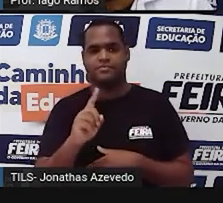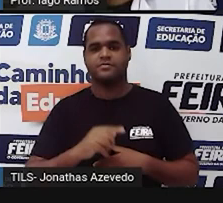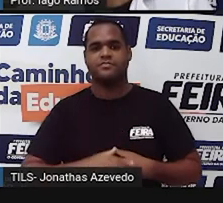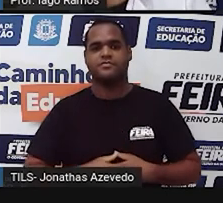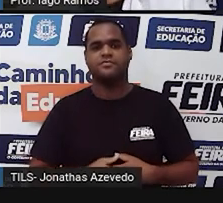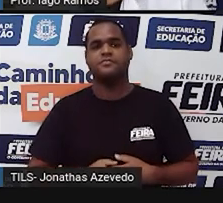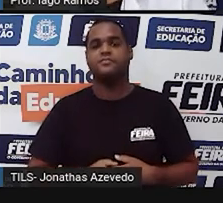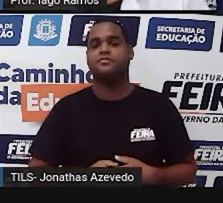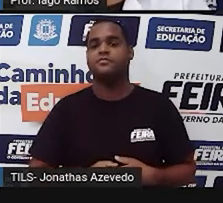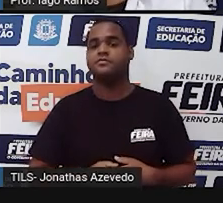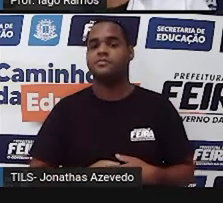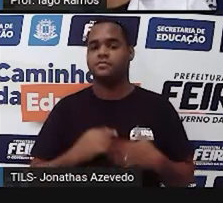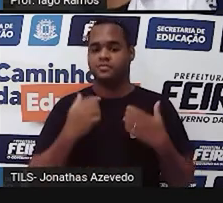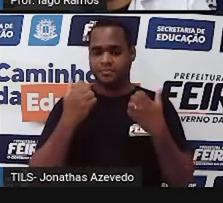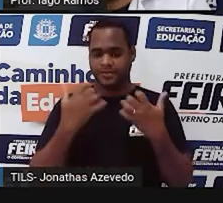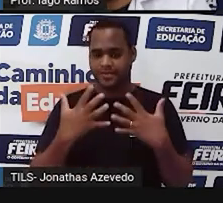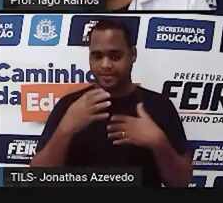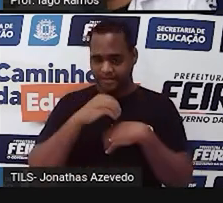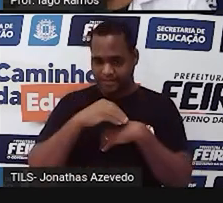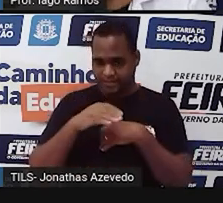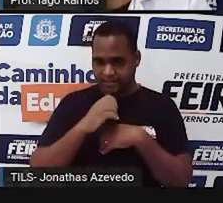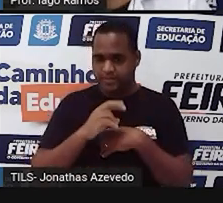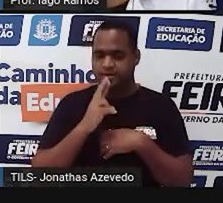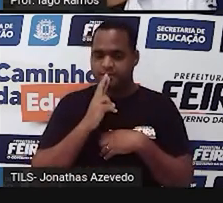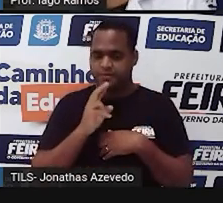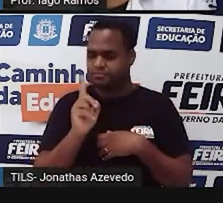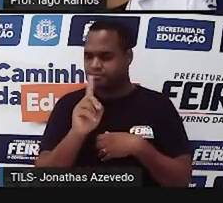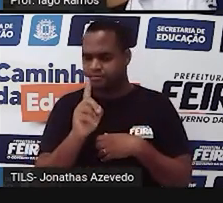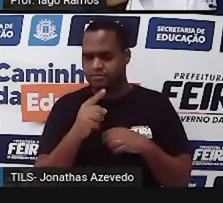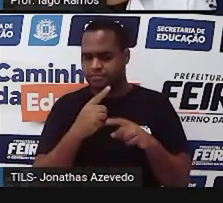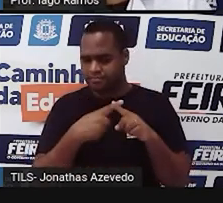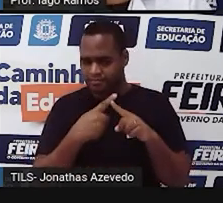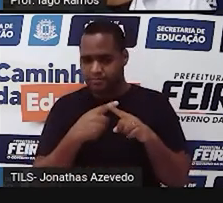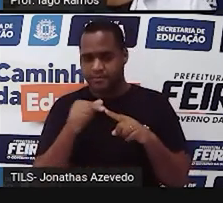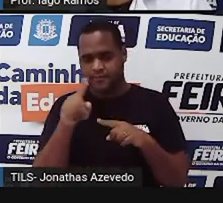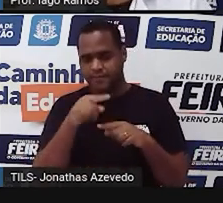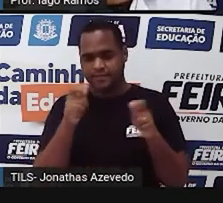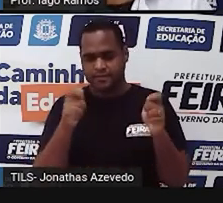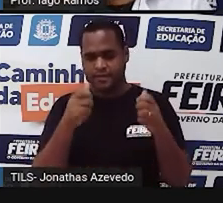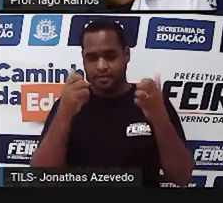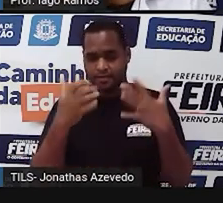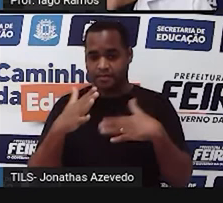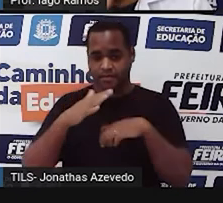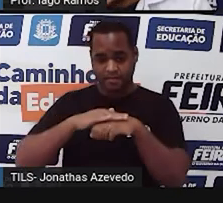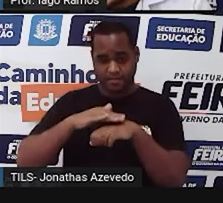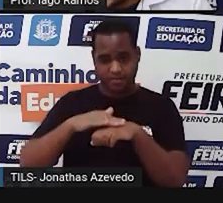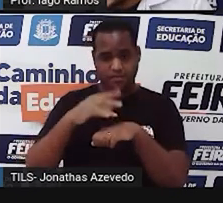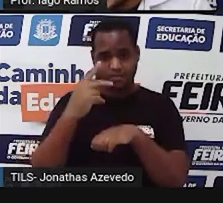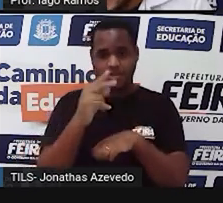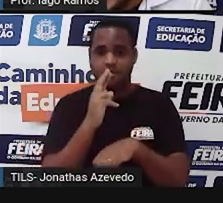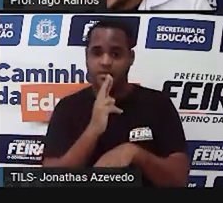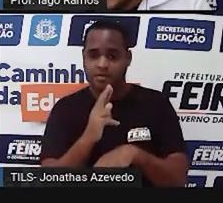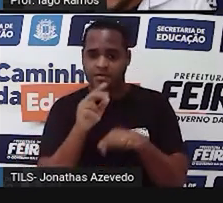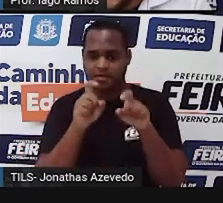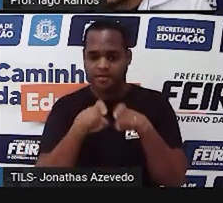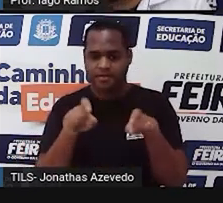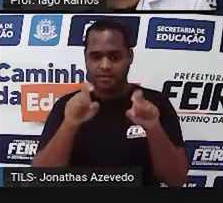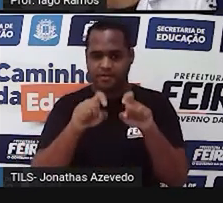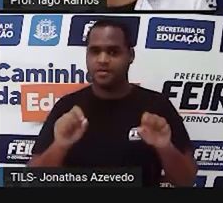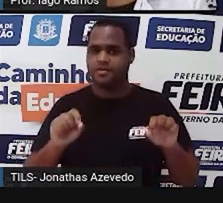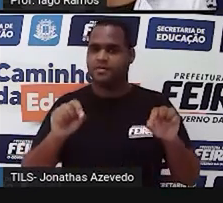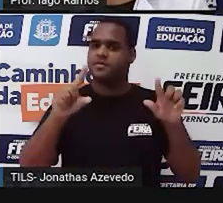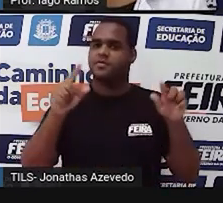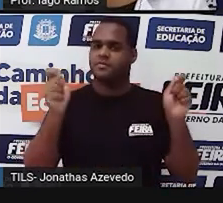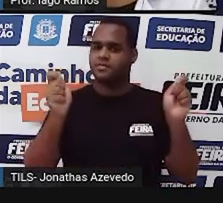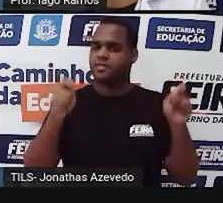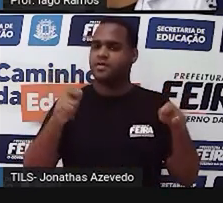Por que eu não vou responder? Porque você vai ter que acessar esse material